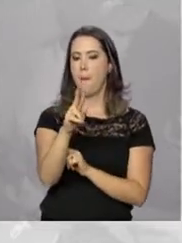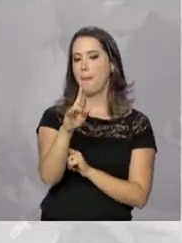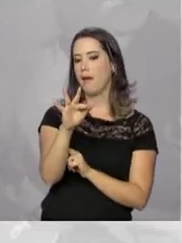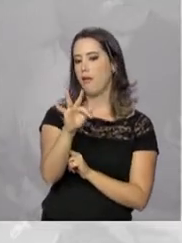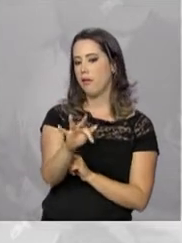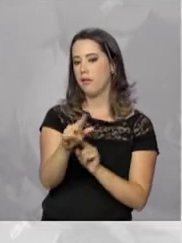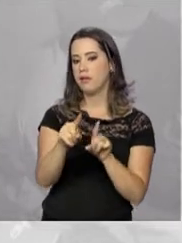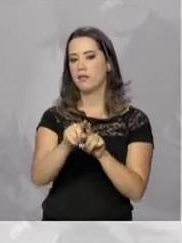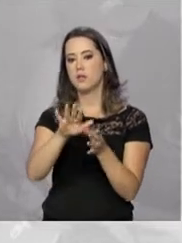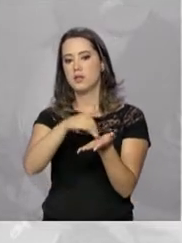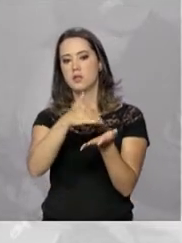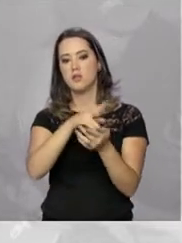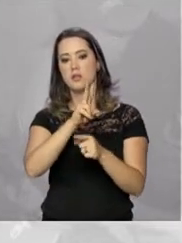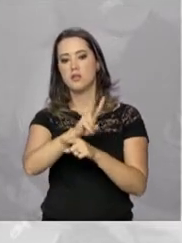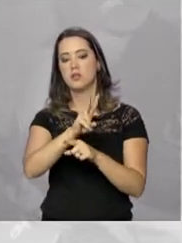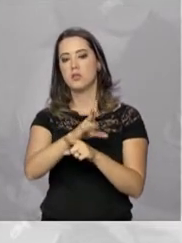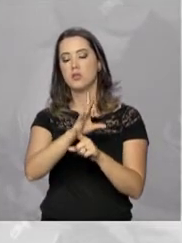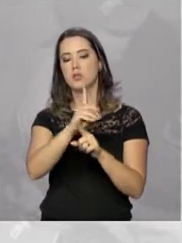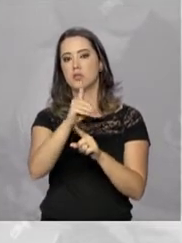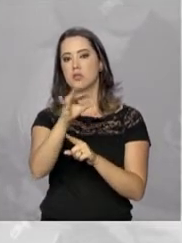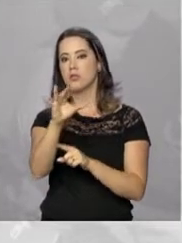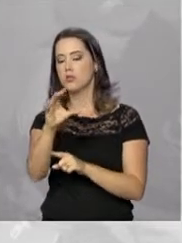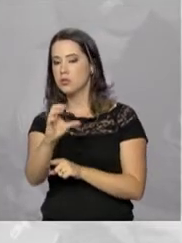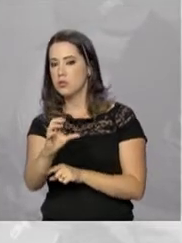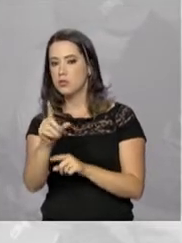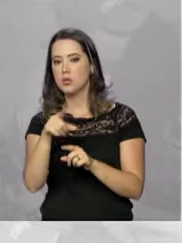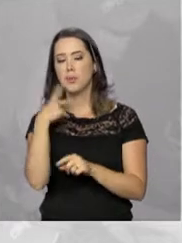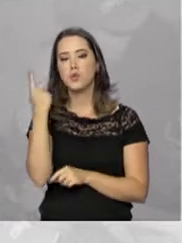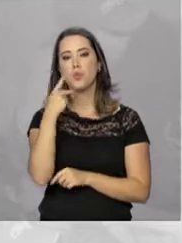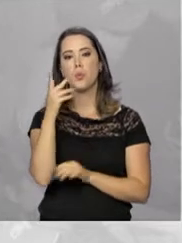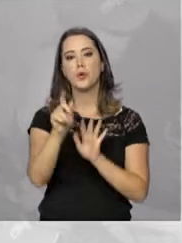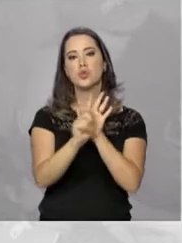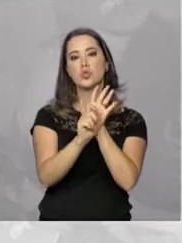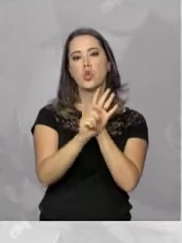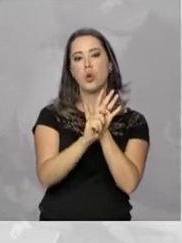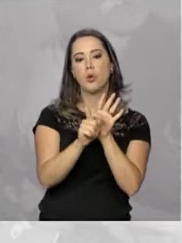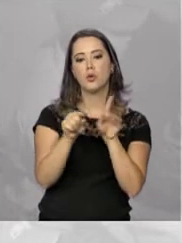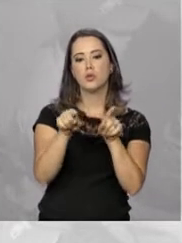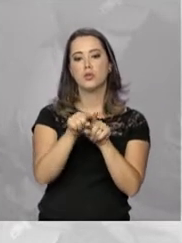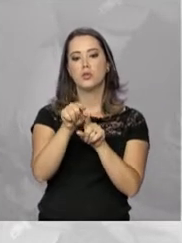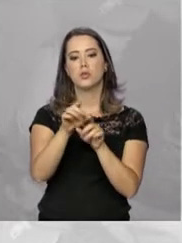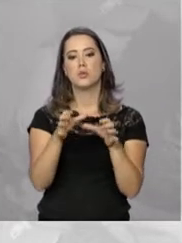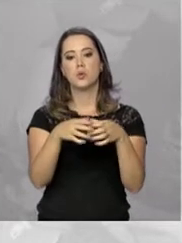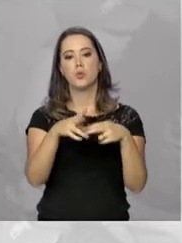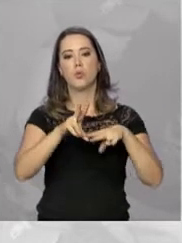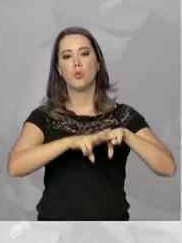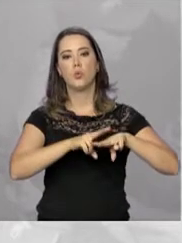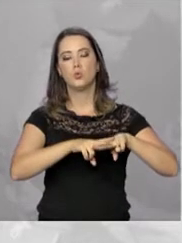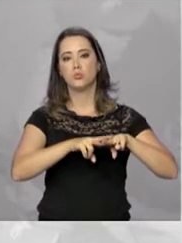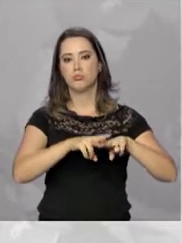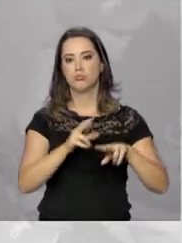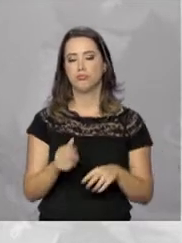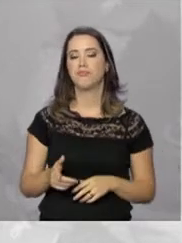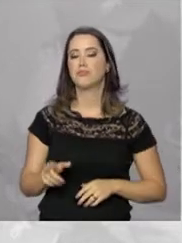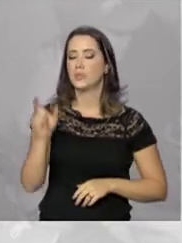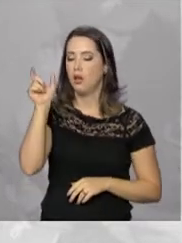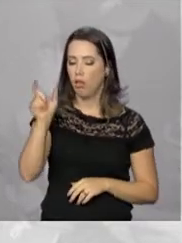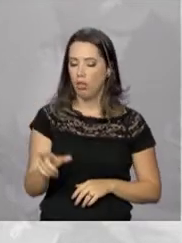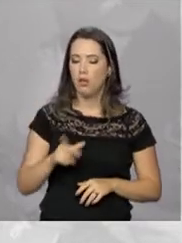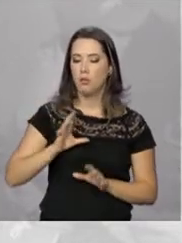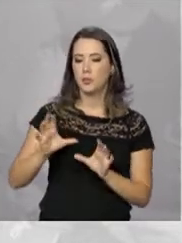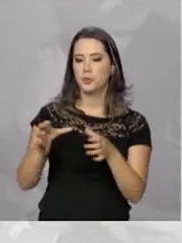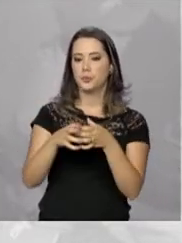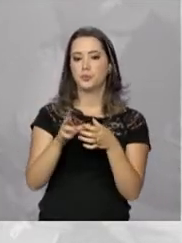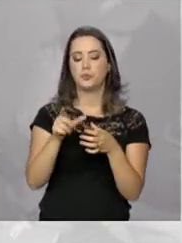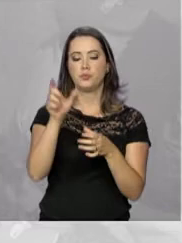Secretarias Nacionais de Defesa Civil e de Política sobre Drogas e do Departamento Penitenciário Nacional. Também compõe o grupo